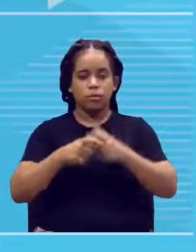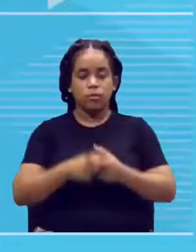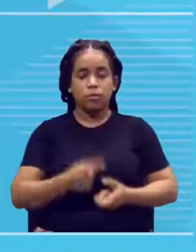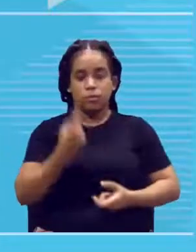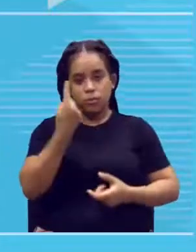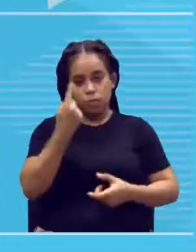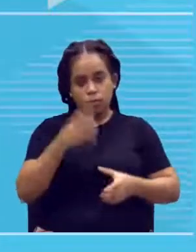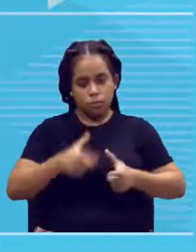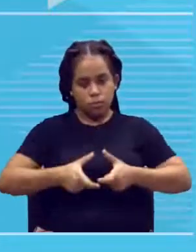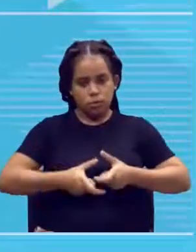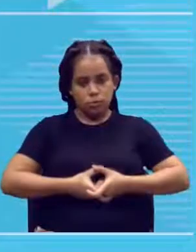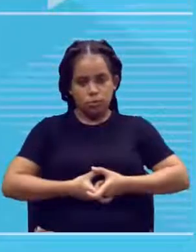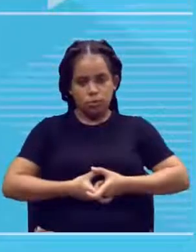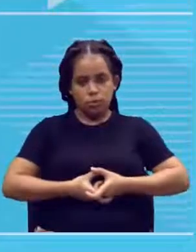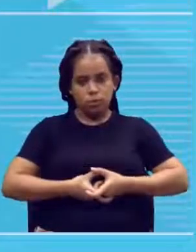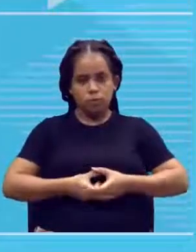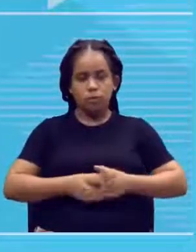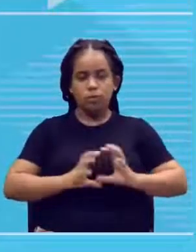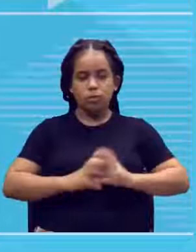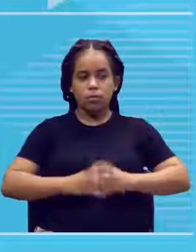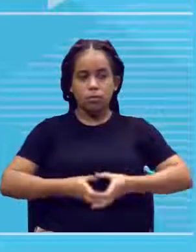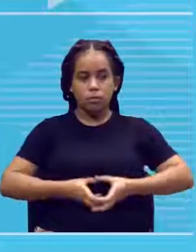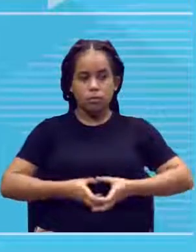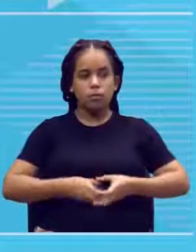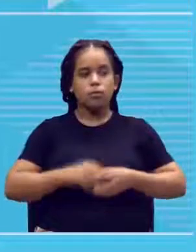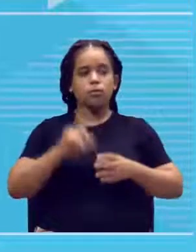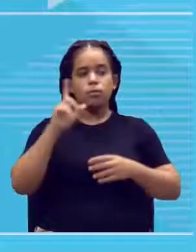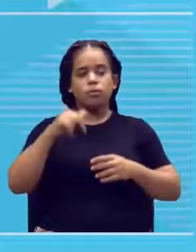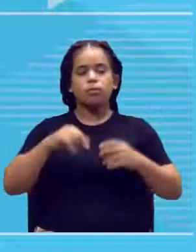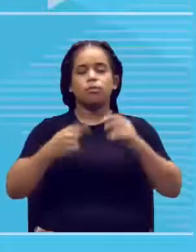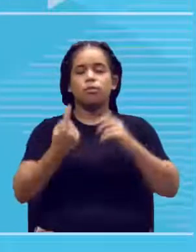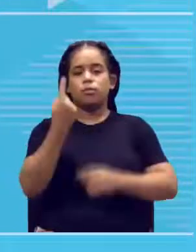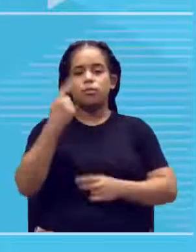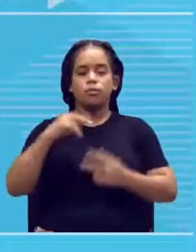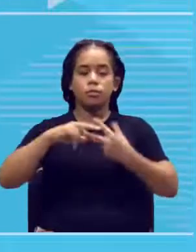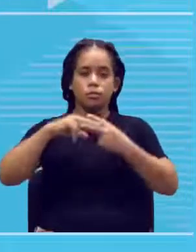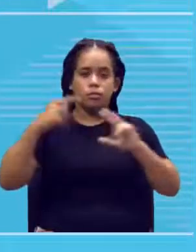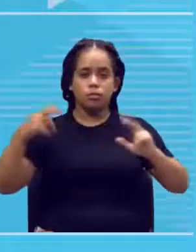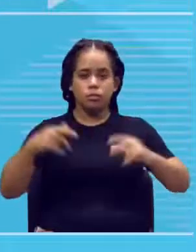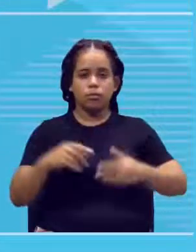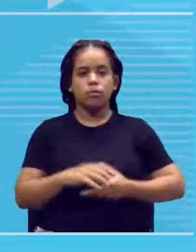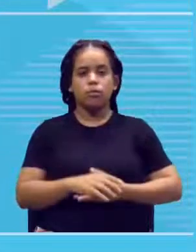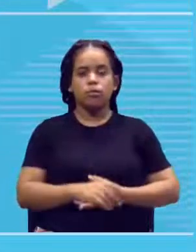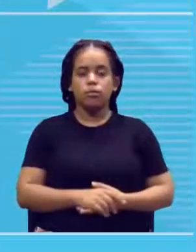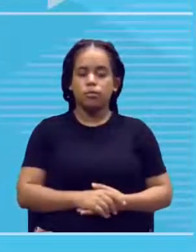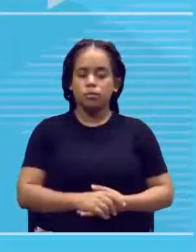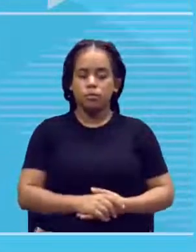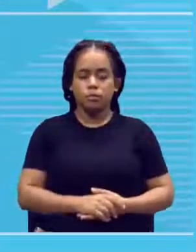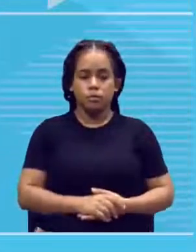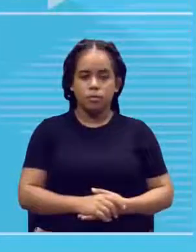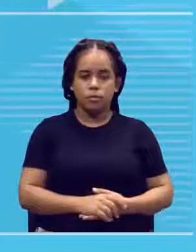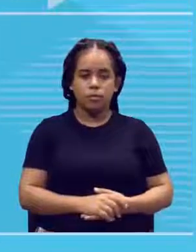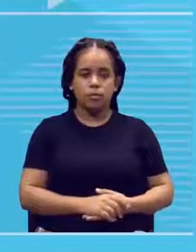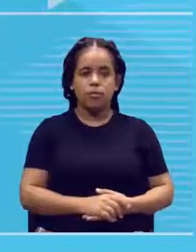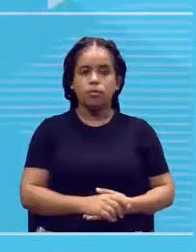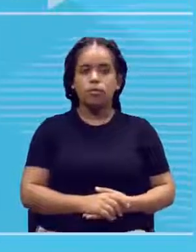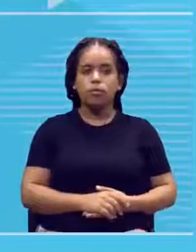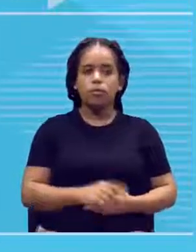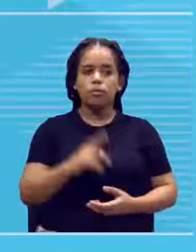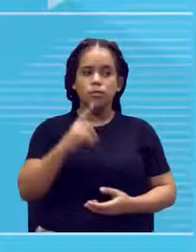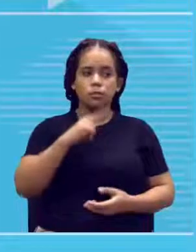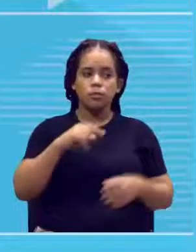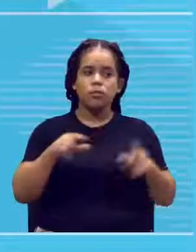geneticamente, tá? E a gente tem os gêmeos